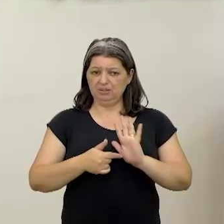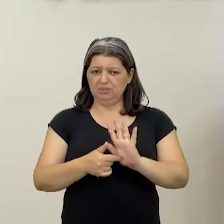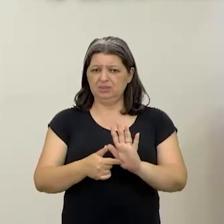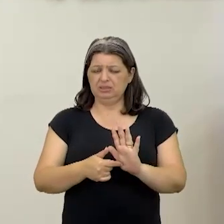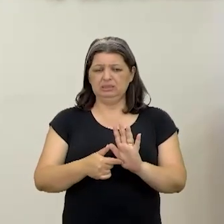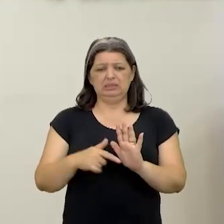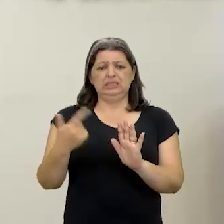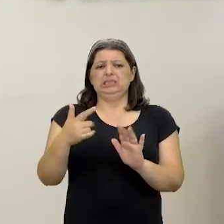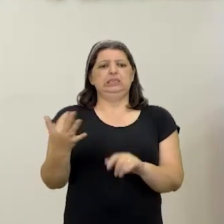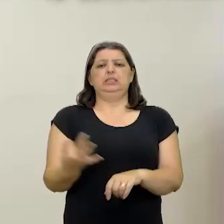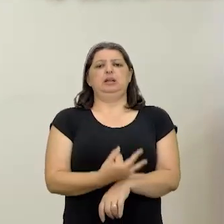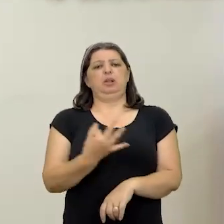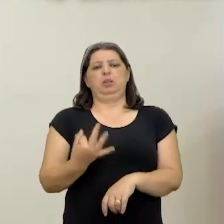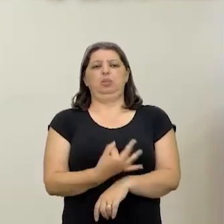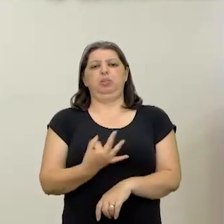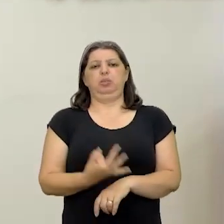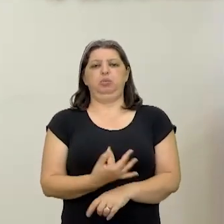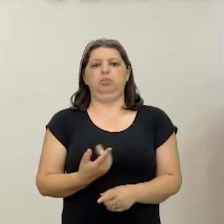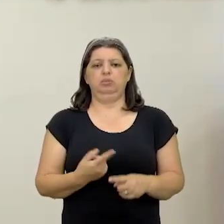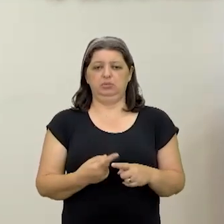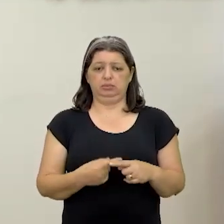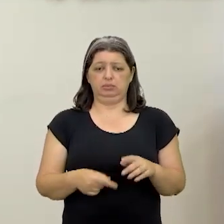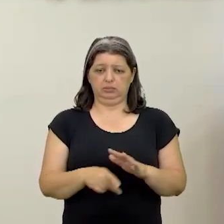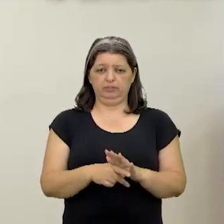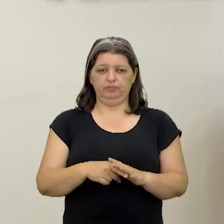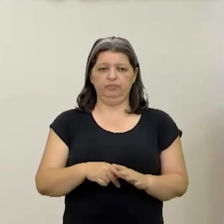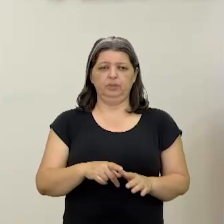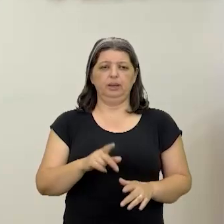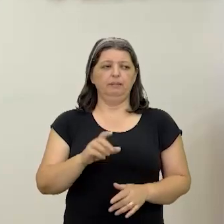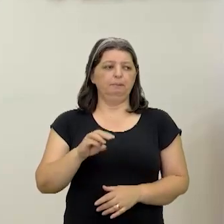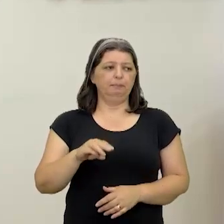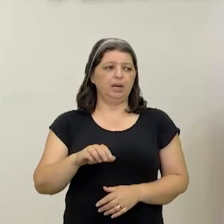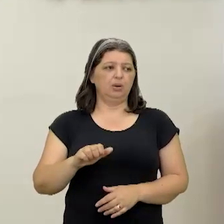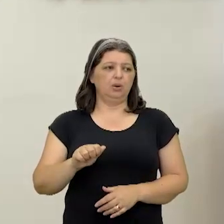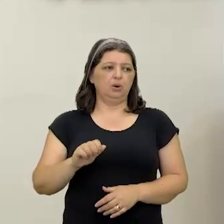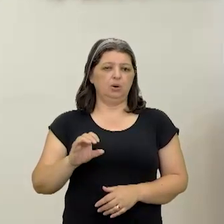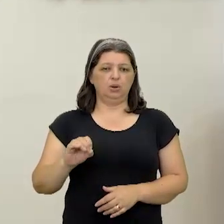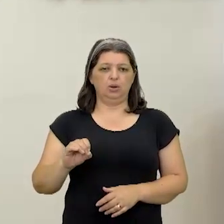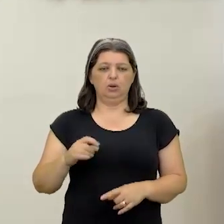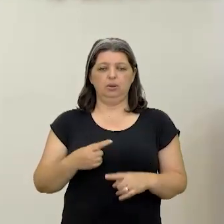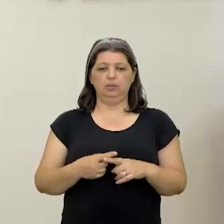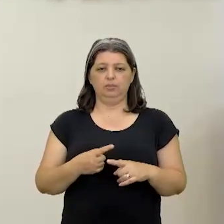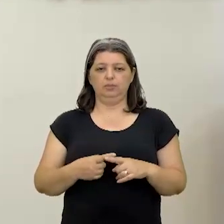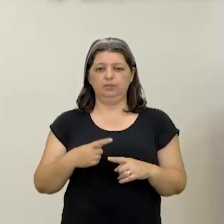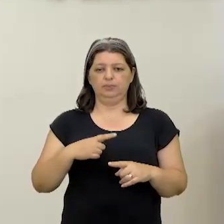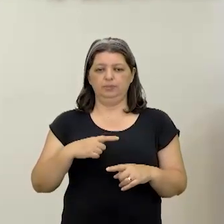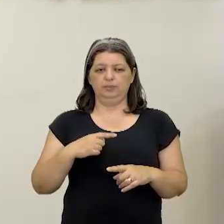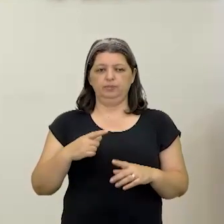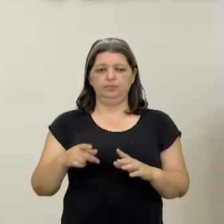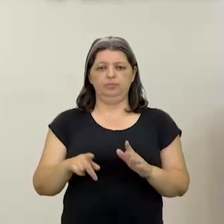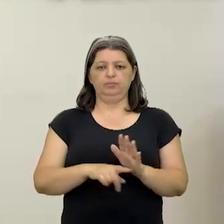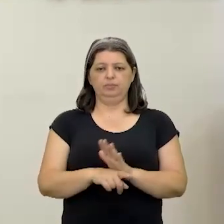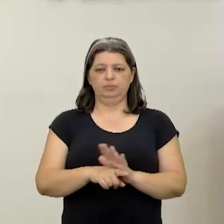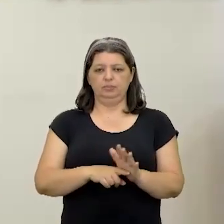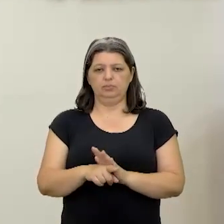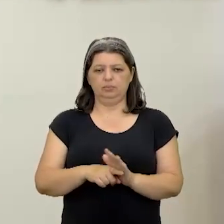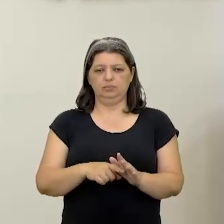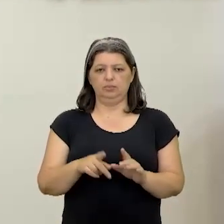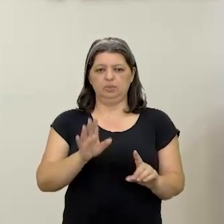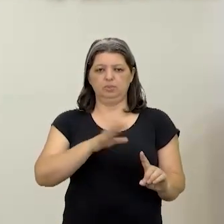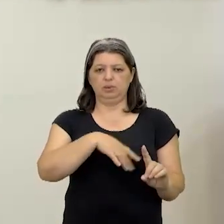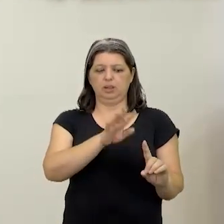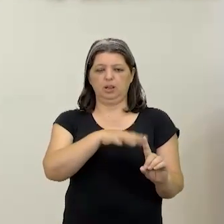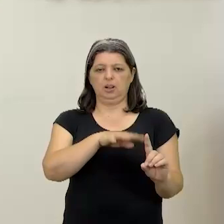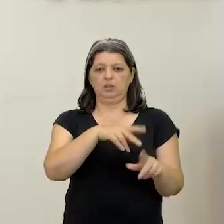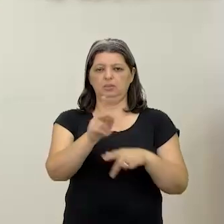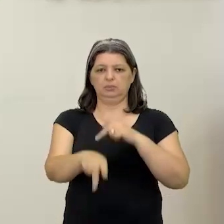intolerante e foi fundamental para o Mao se manter no poder, até 1976, dado ao fanatismo da